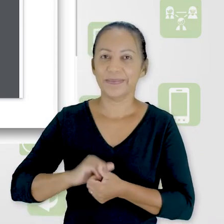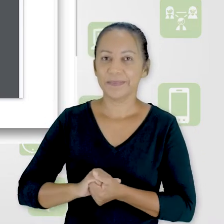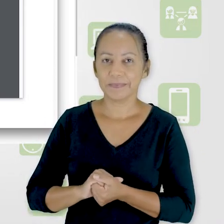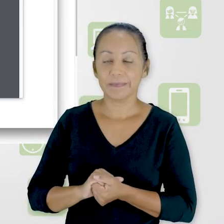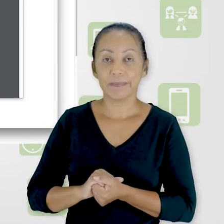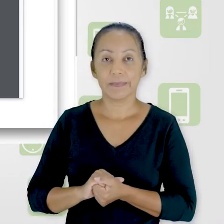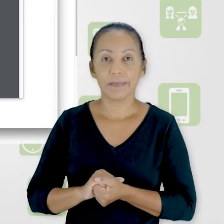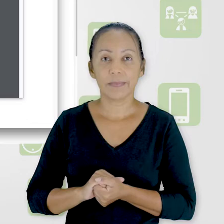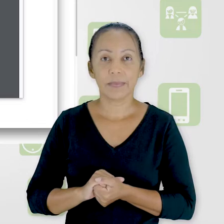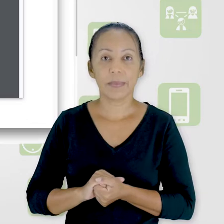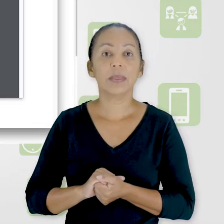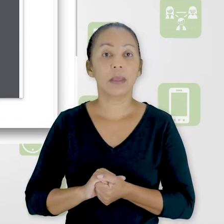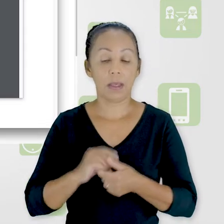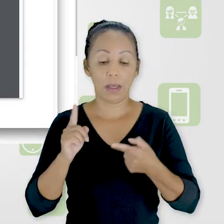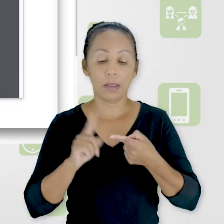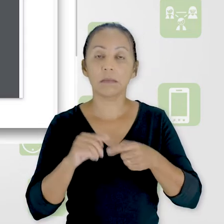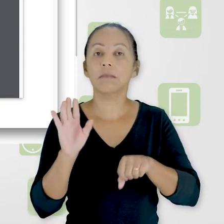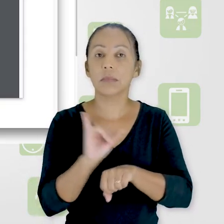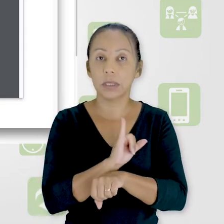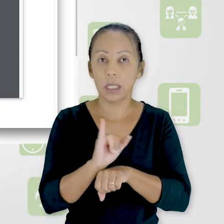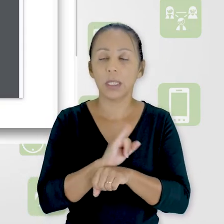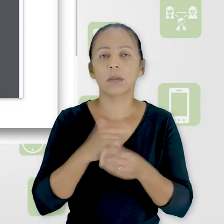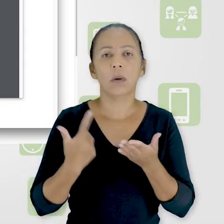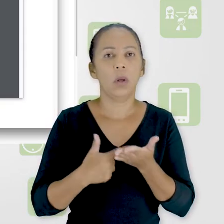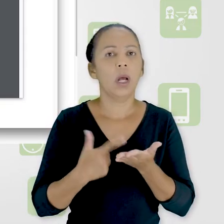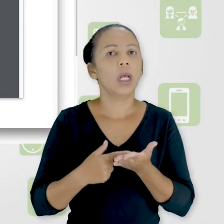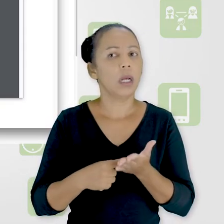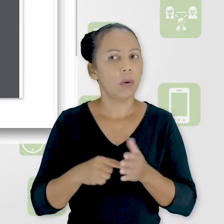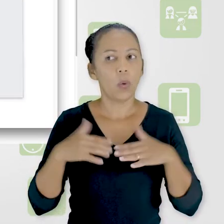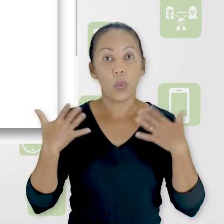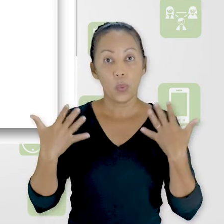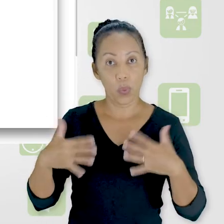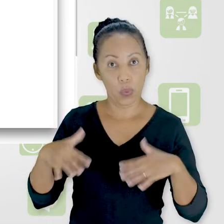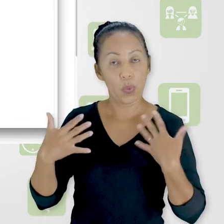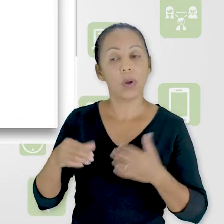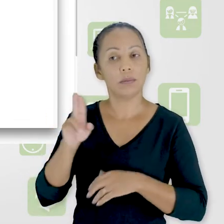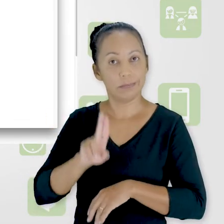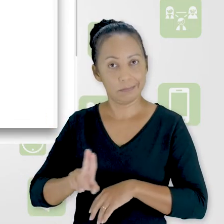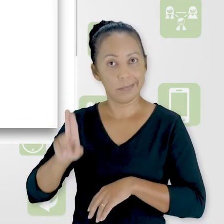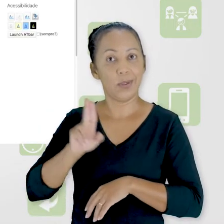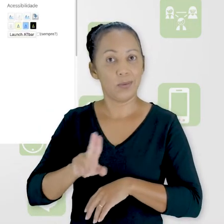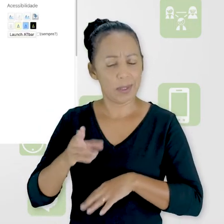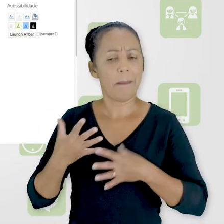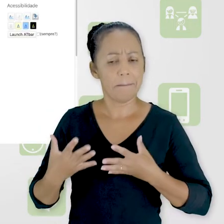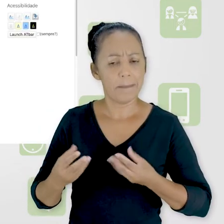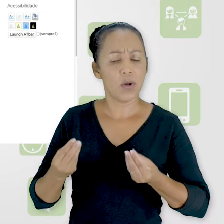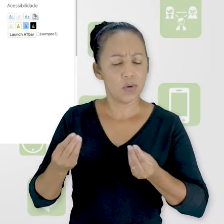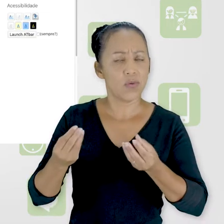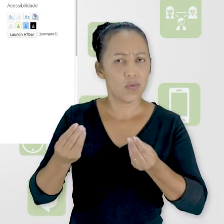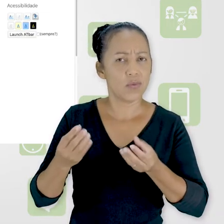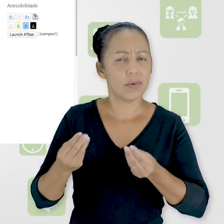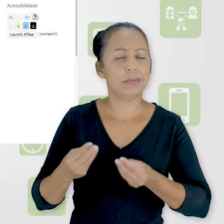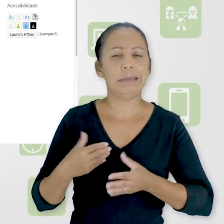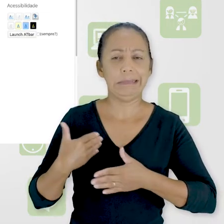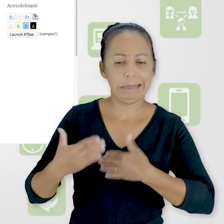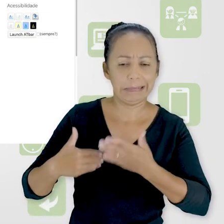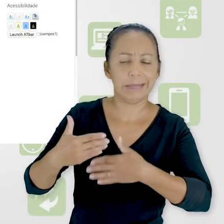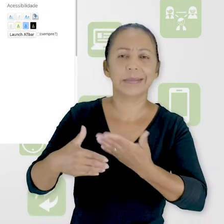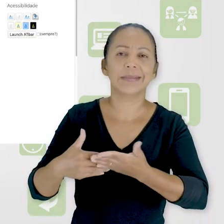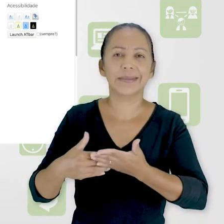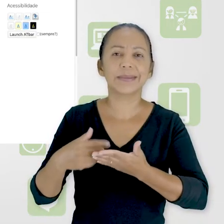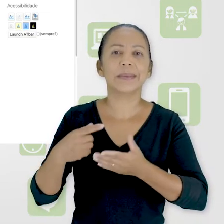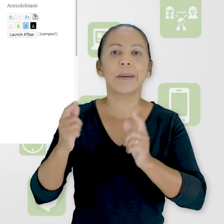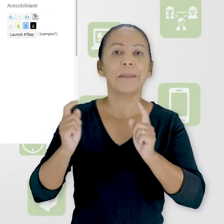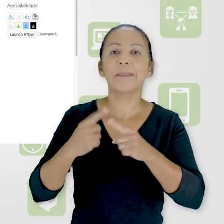Então, esse recurso livro é muito poderoso, vai ser bastante utilizado, você vai se deparar com ele aí, porque ele